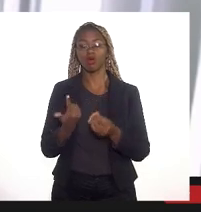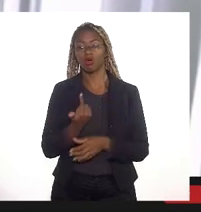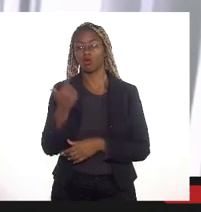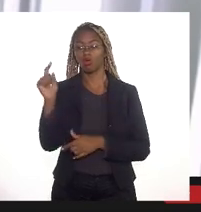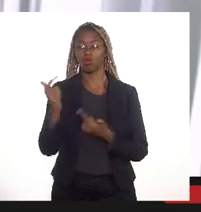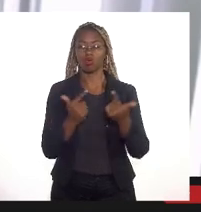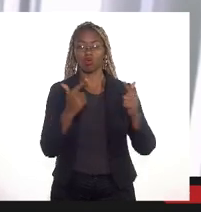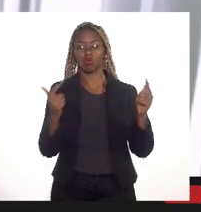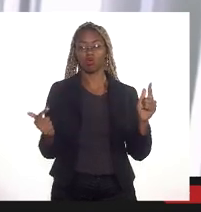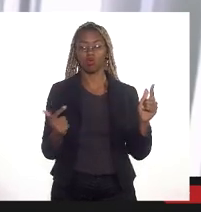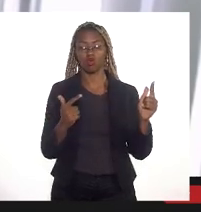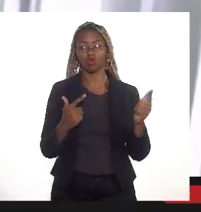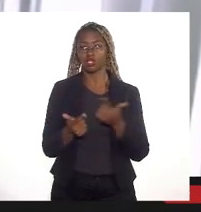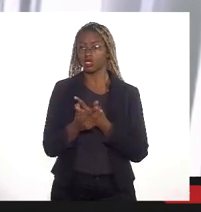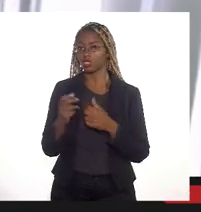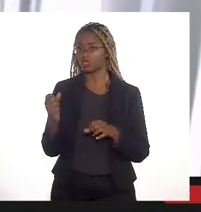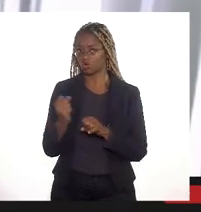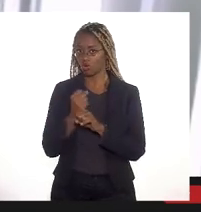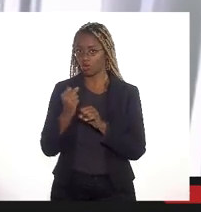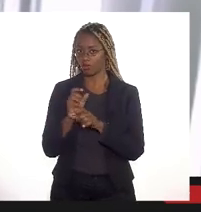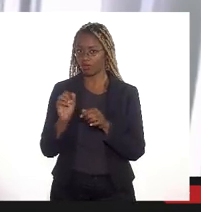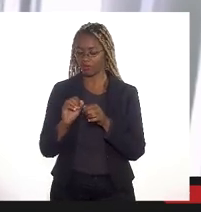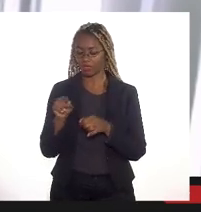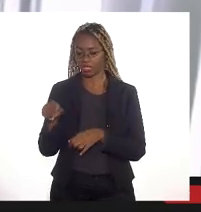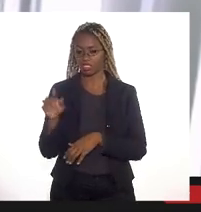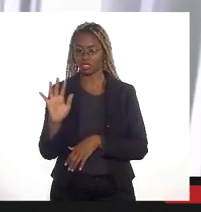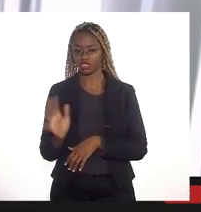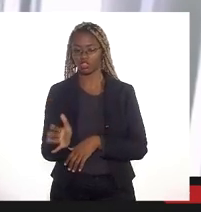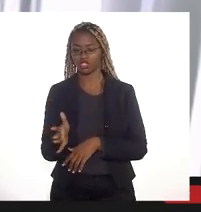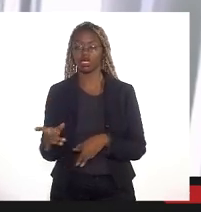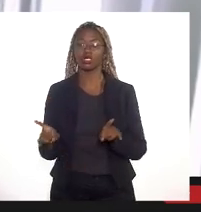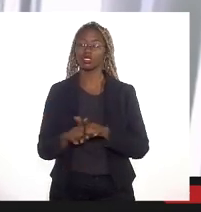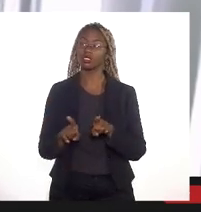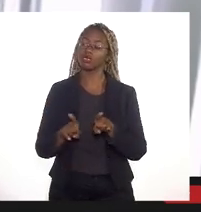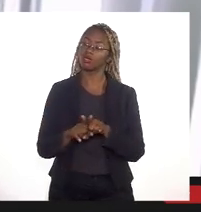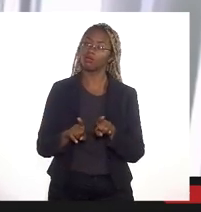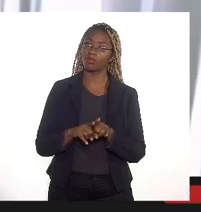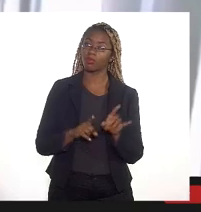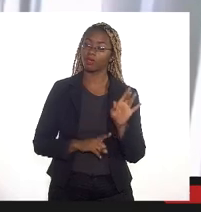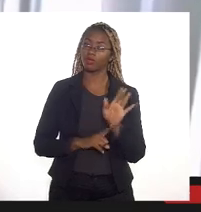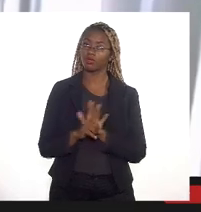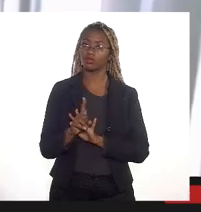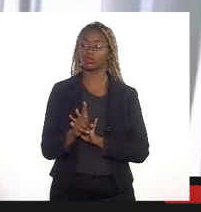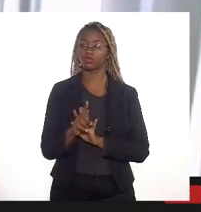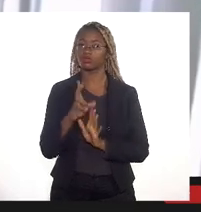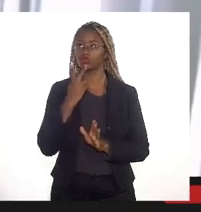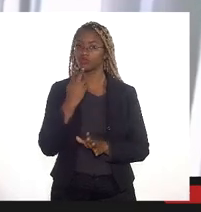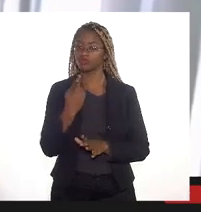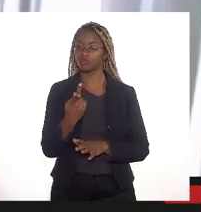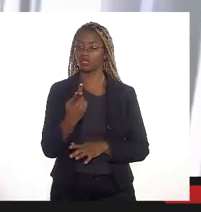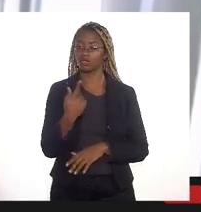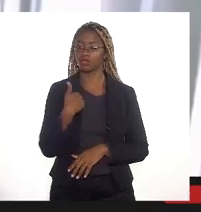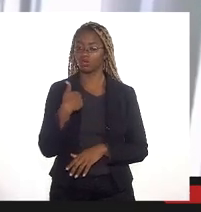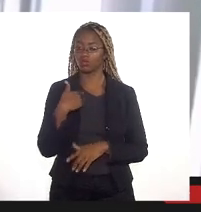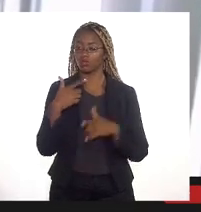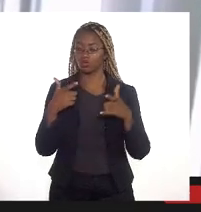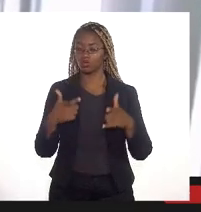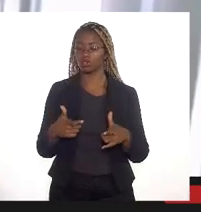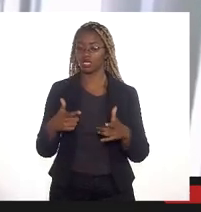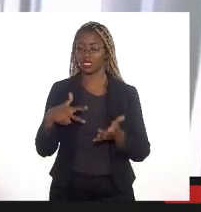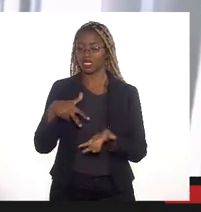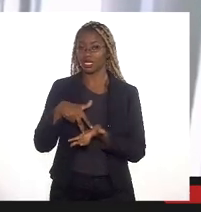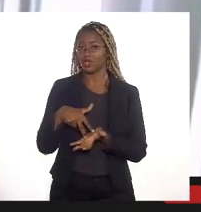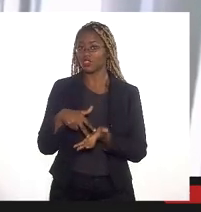mitigatórias que estão sendo pensadas e também e também perguntar falando de um lugar que não é de um lugar de